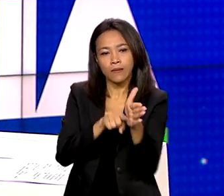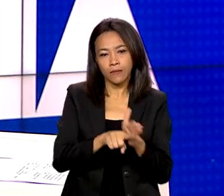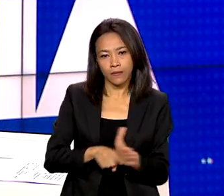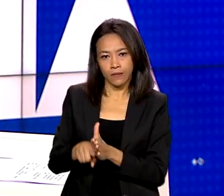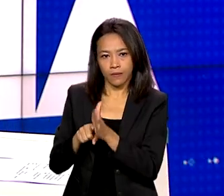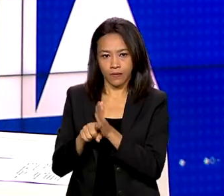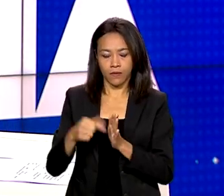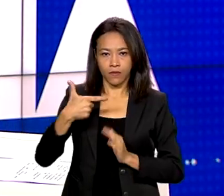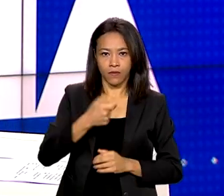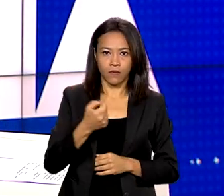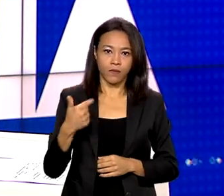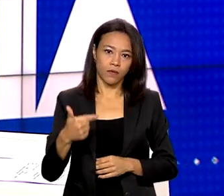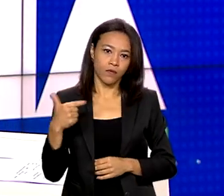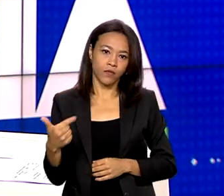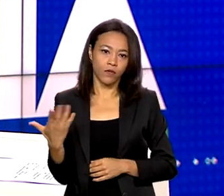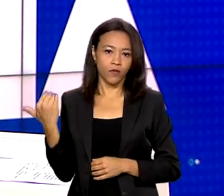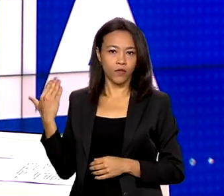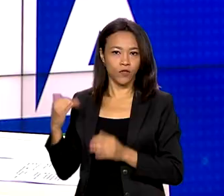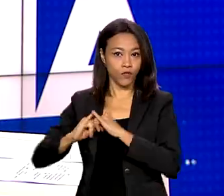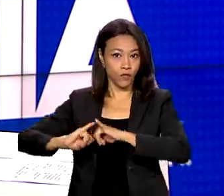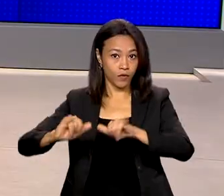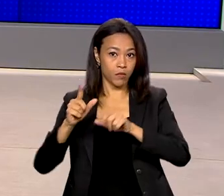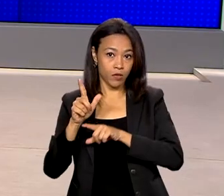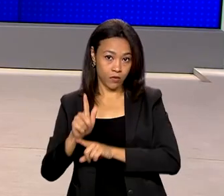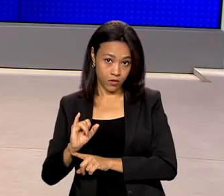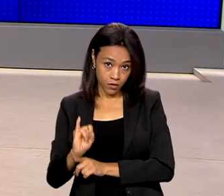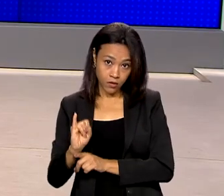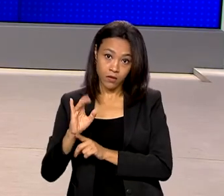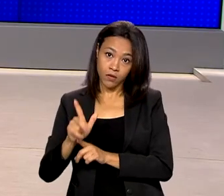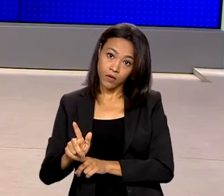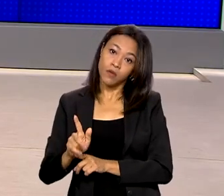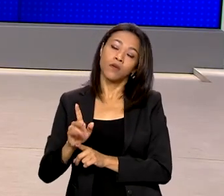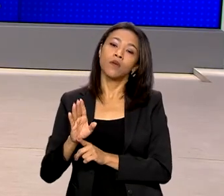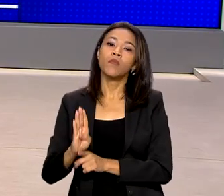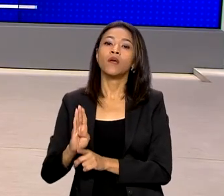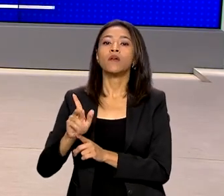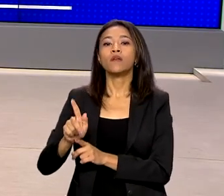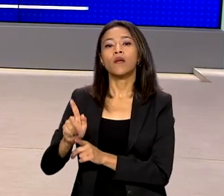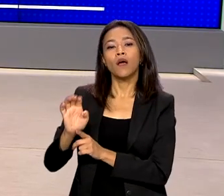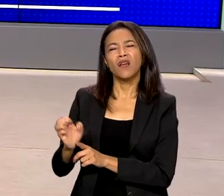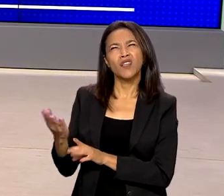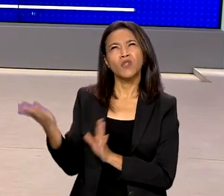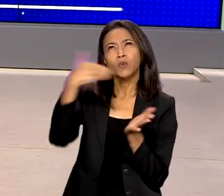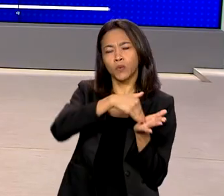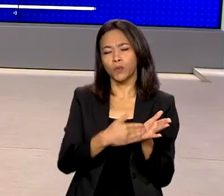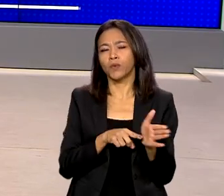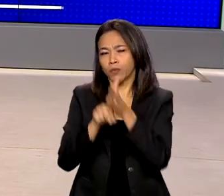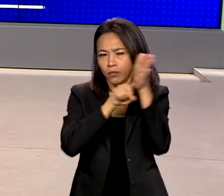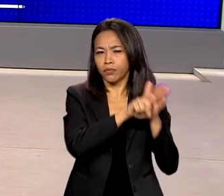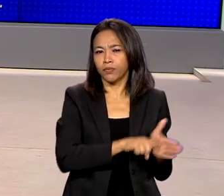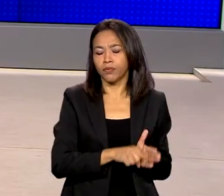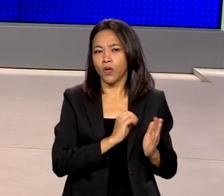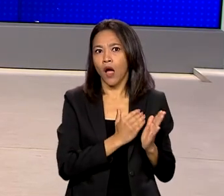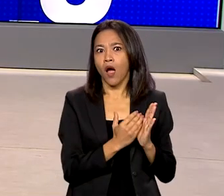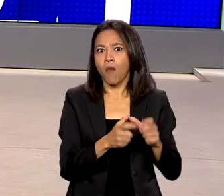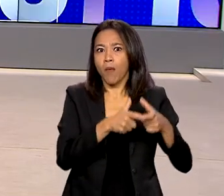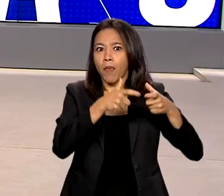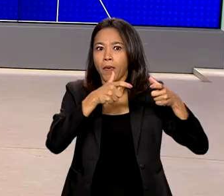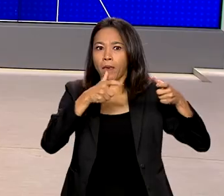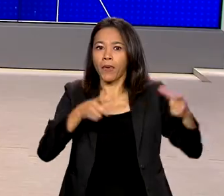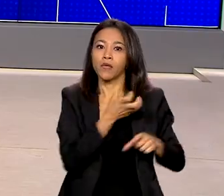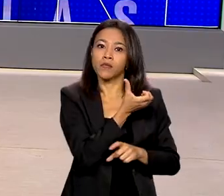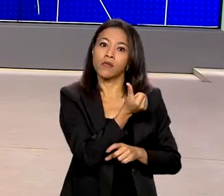2022 divulgados pelo IBGE. Desde o último censo, em 2010, a população brasileira cresceu 6